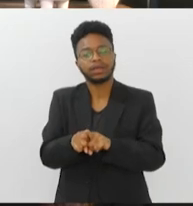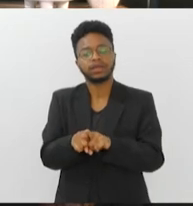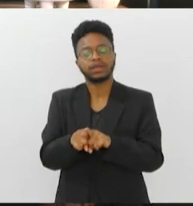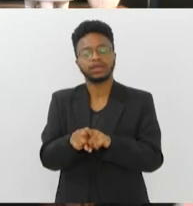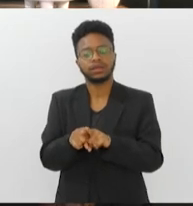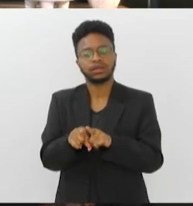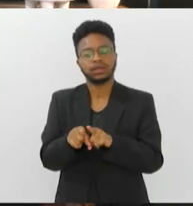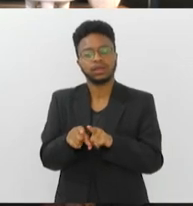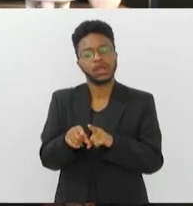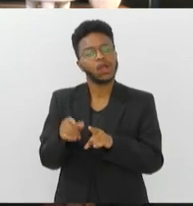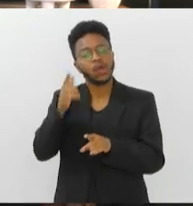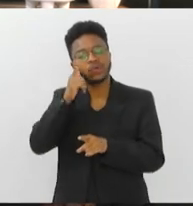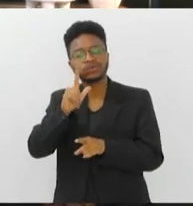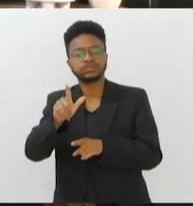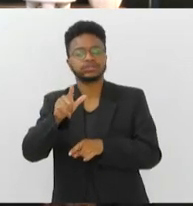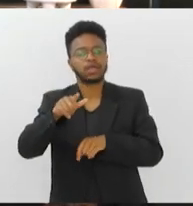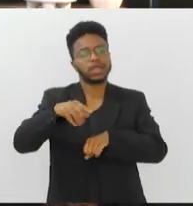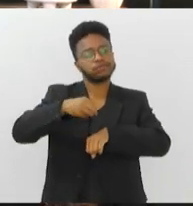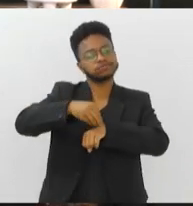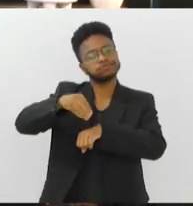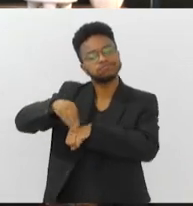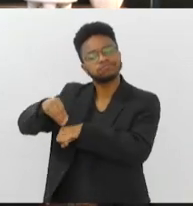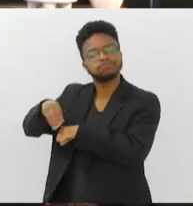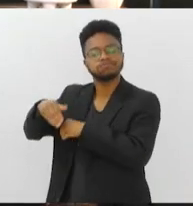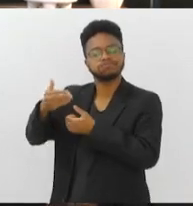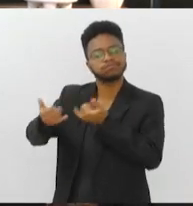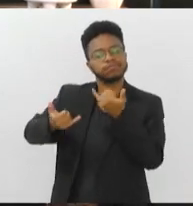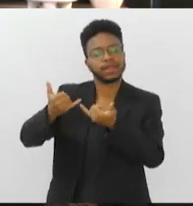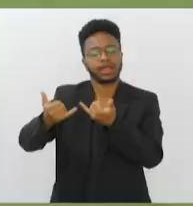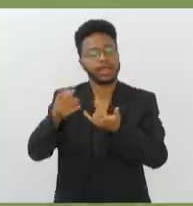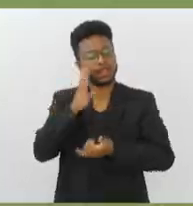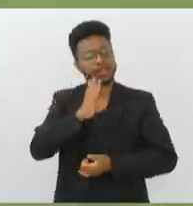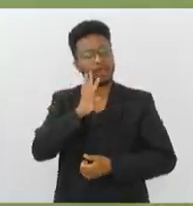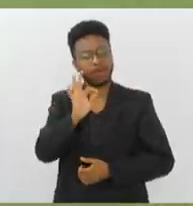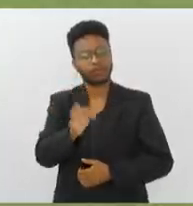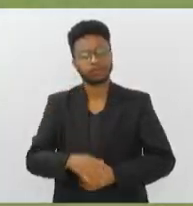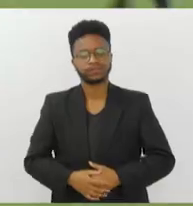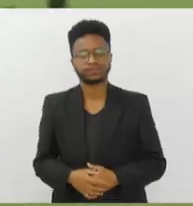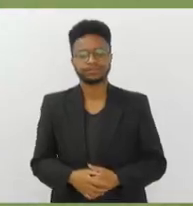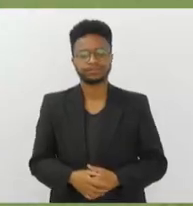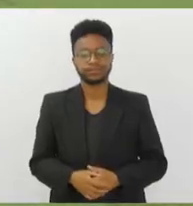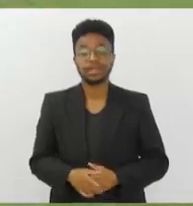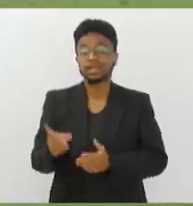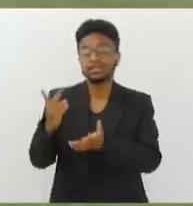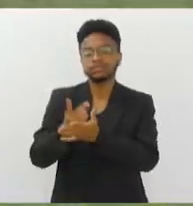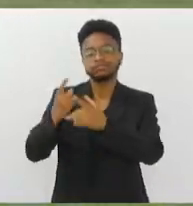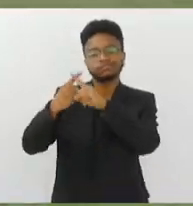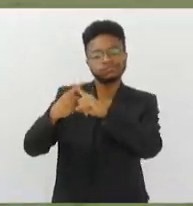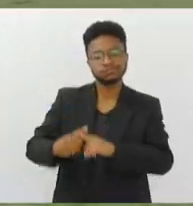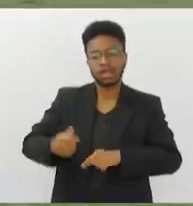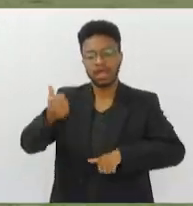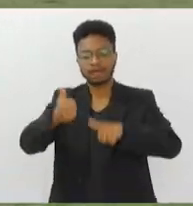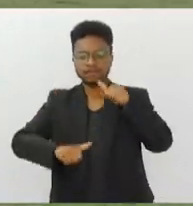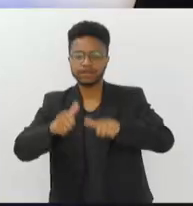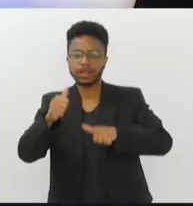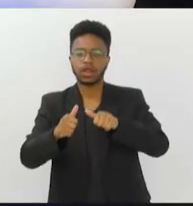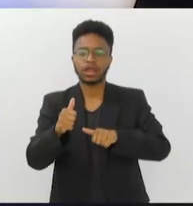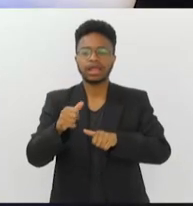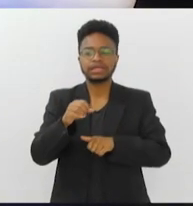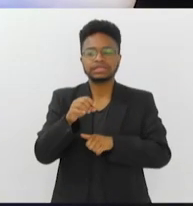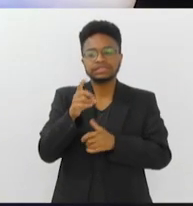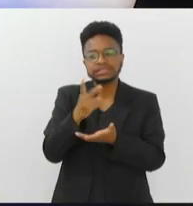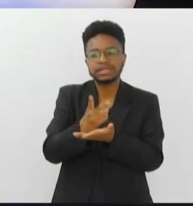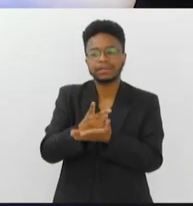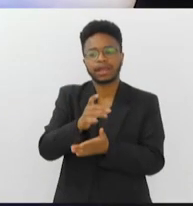navegando por essa tensão com o torcedor, é legal demais. Todas as jogadas foram analisadas minuto a minuto por